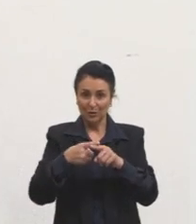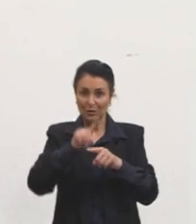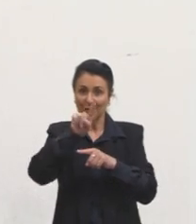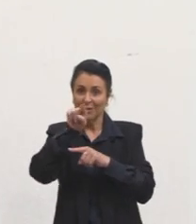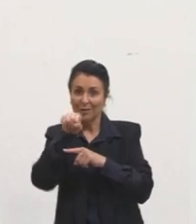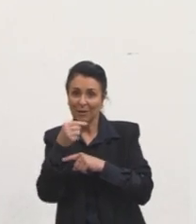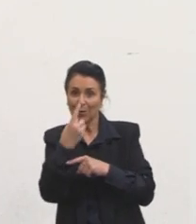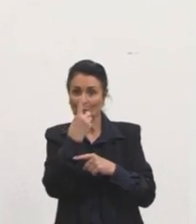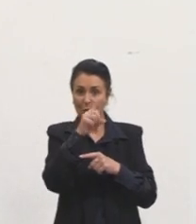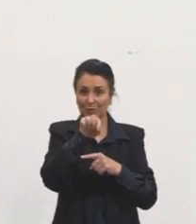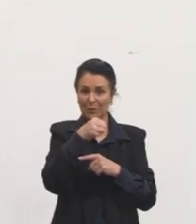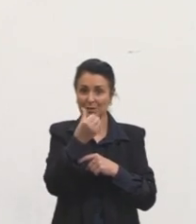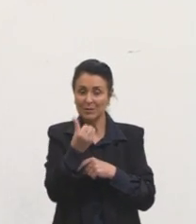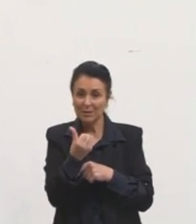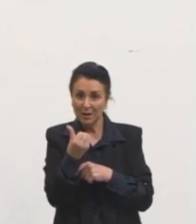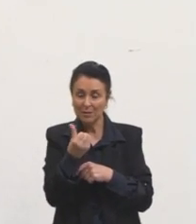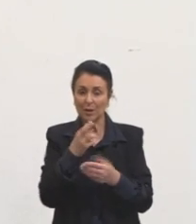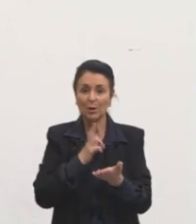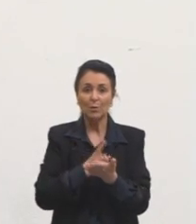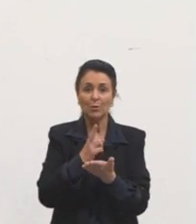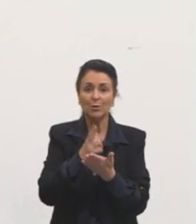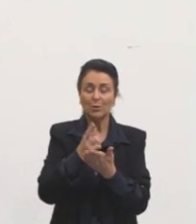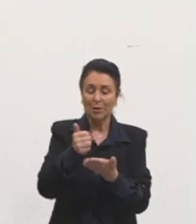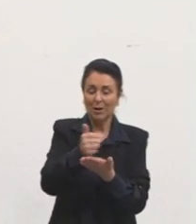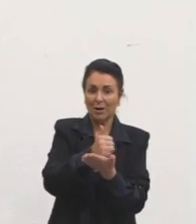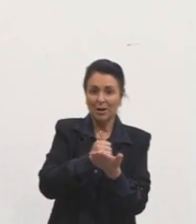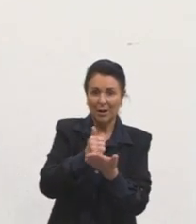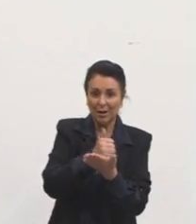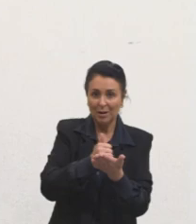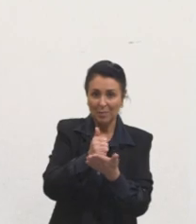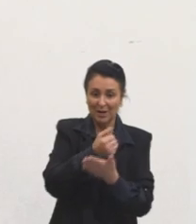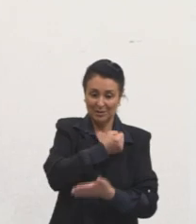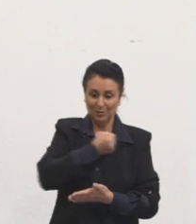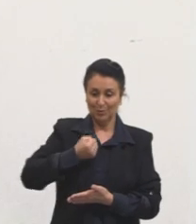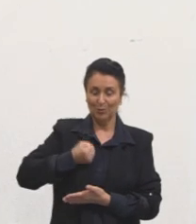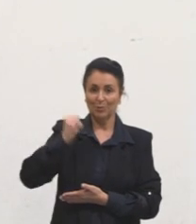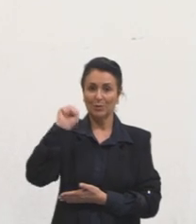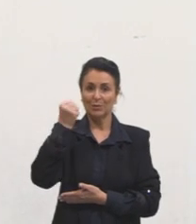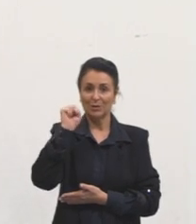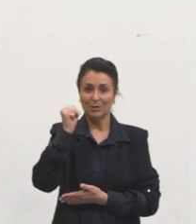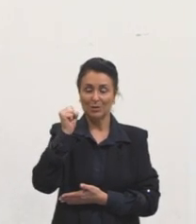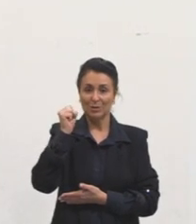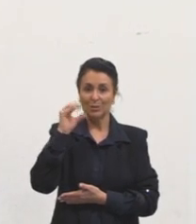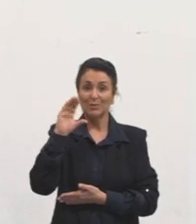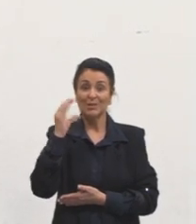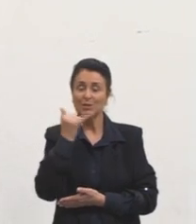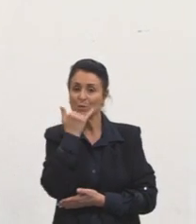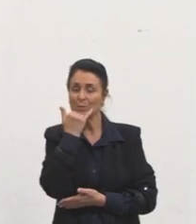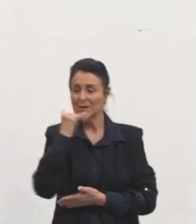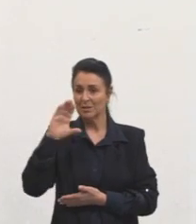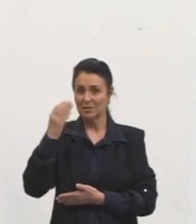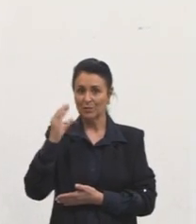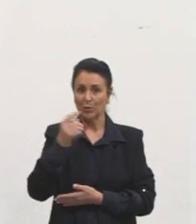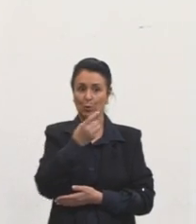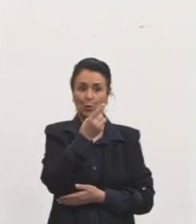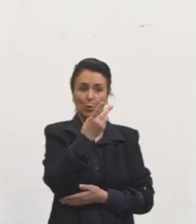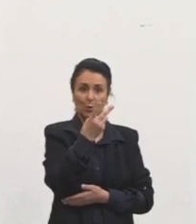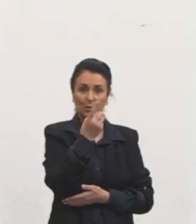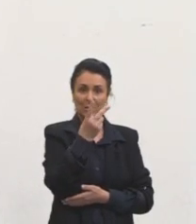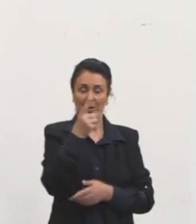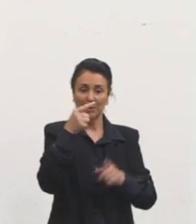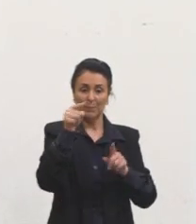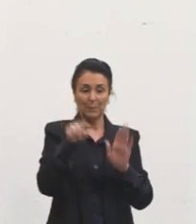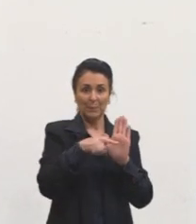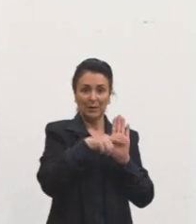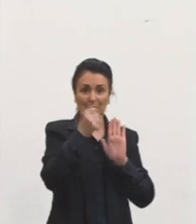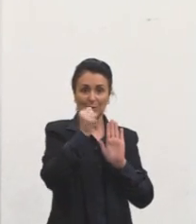1,6. E mantemos a base aqui da notação. 12 menos 8 fica 4. Esse valor é